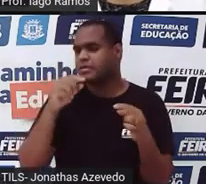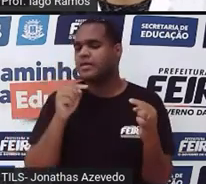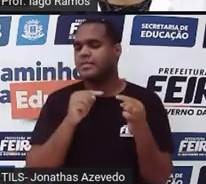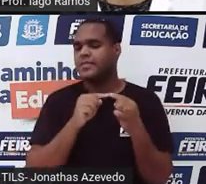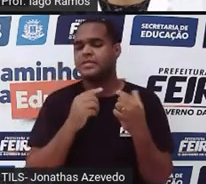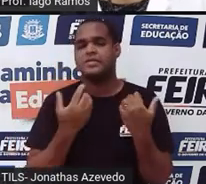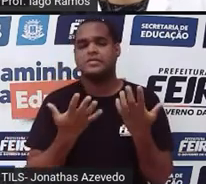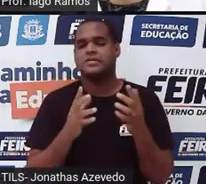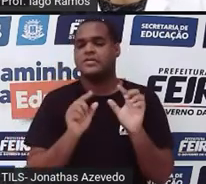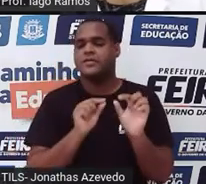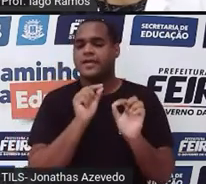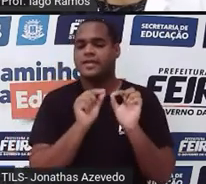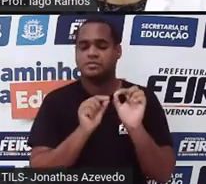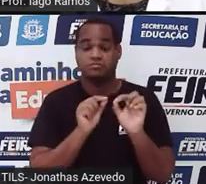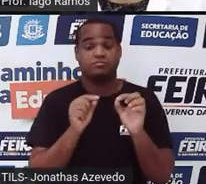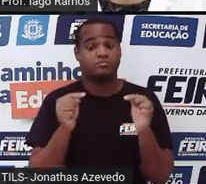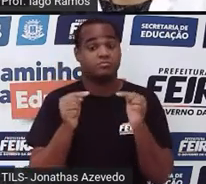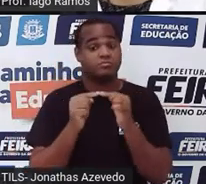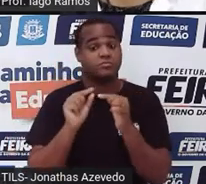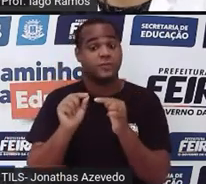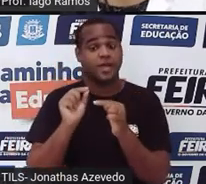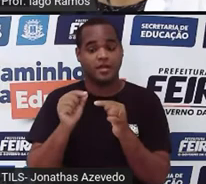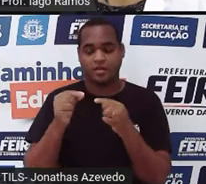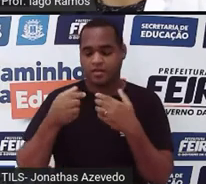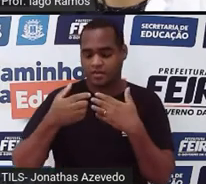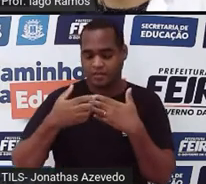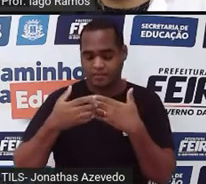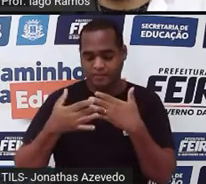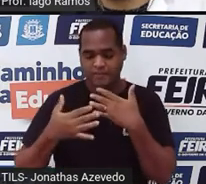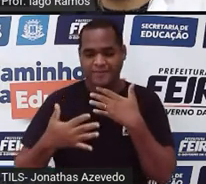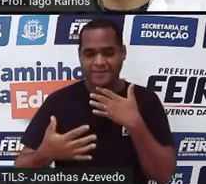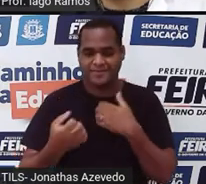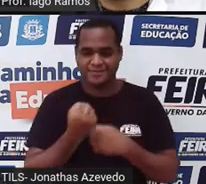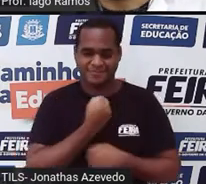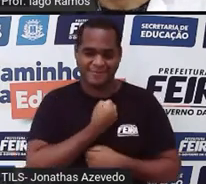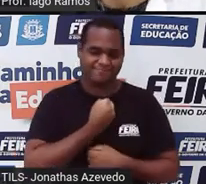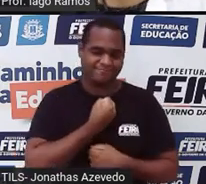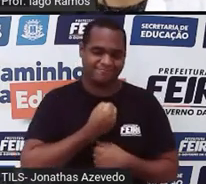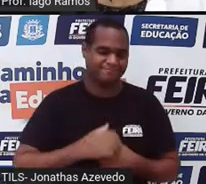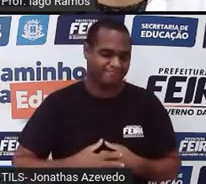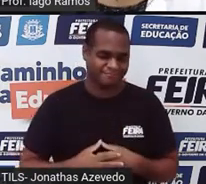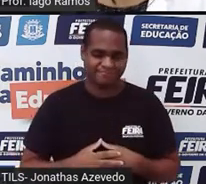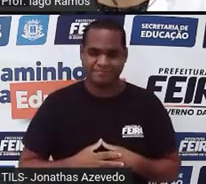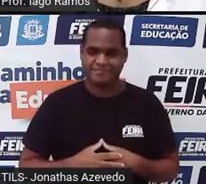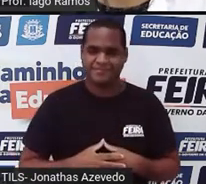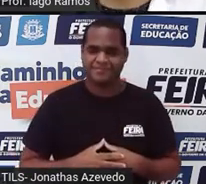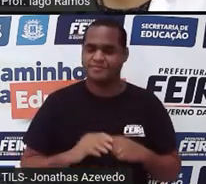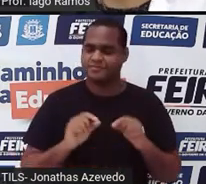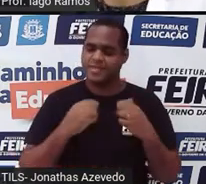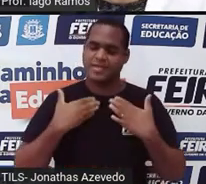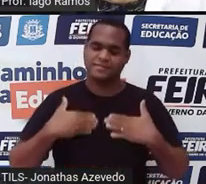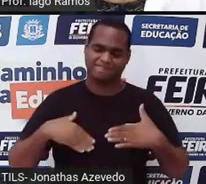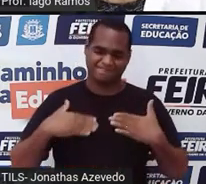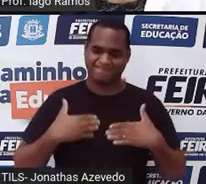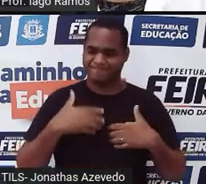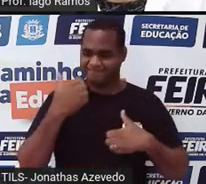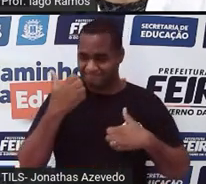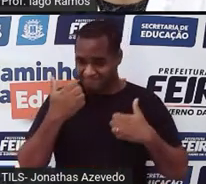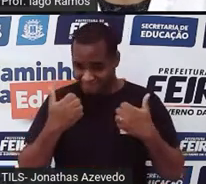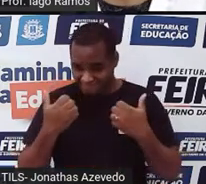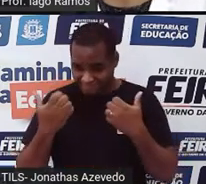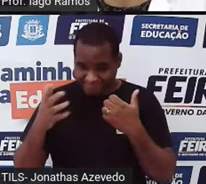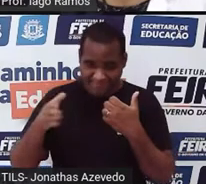ver com algo chamado sequência numérica, tá bom? Mas fica tranquilo, fica